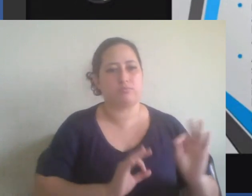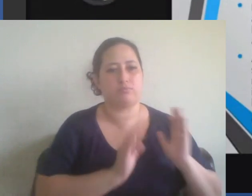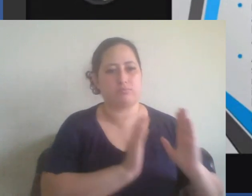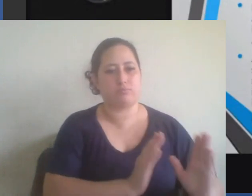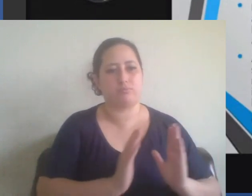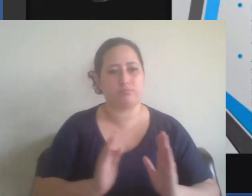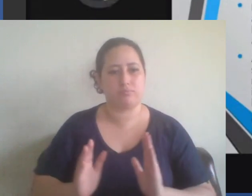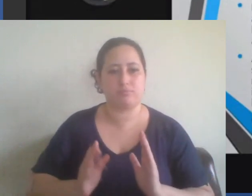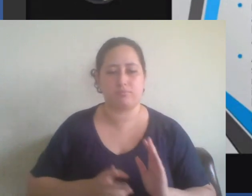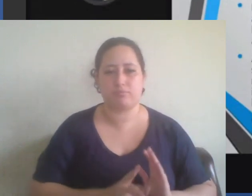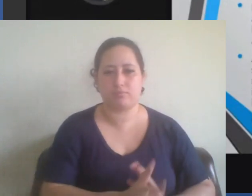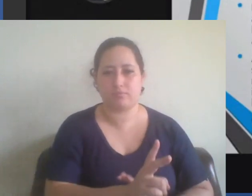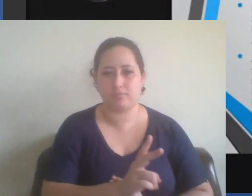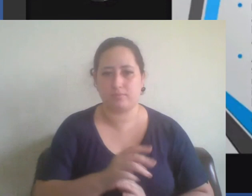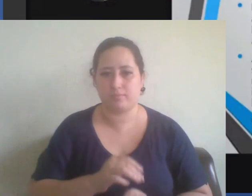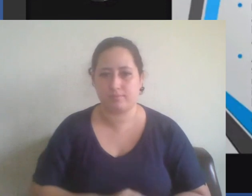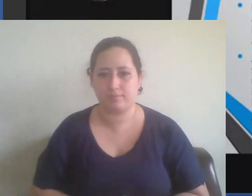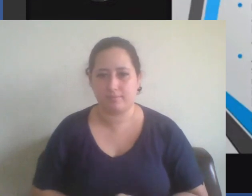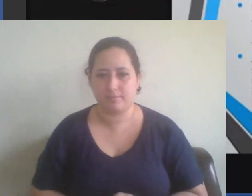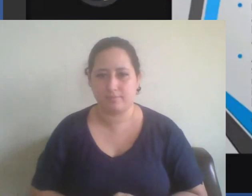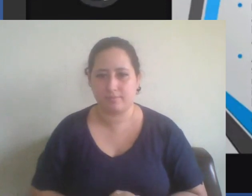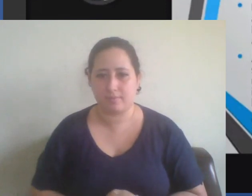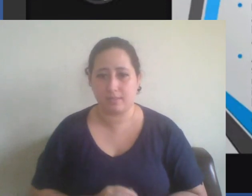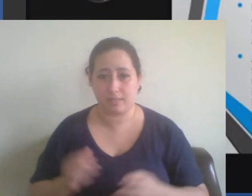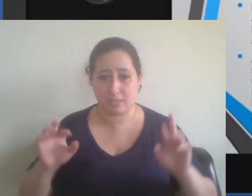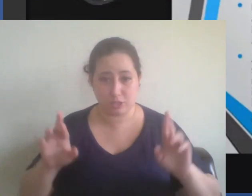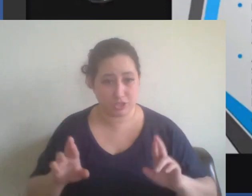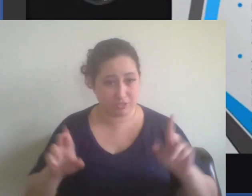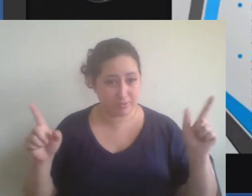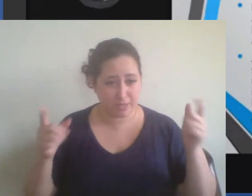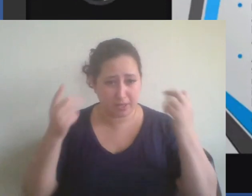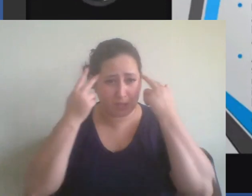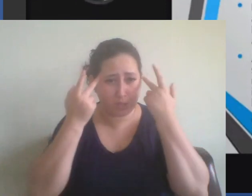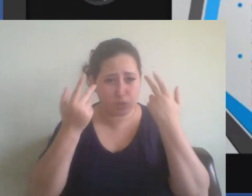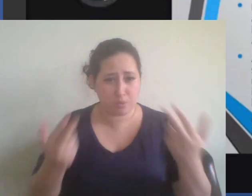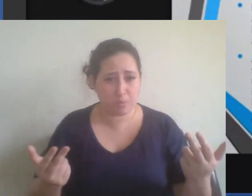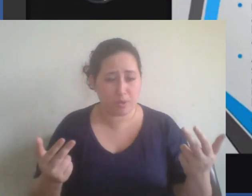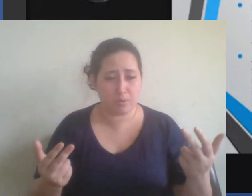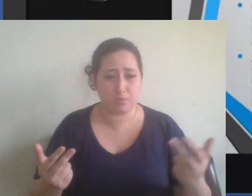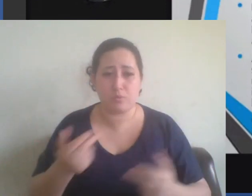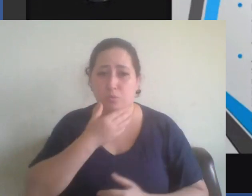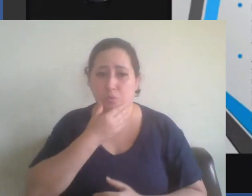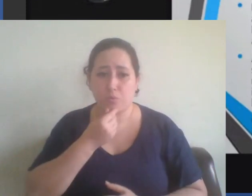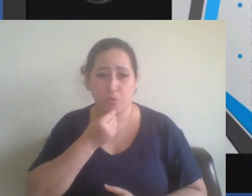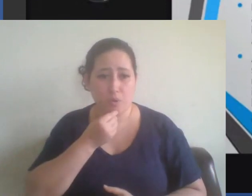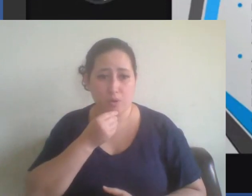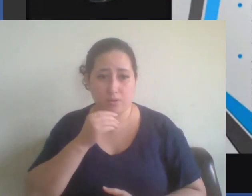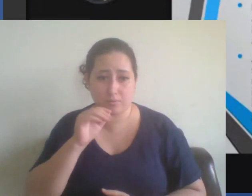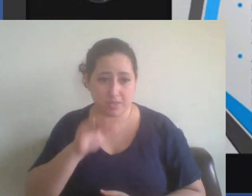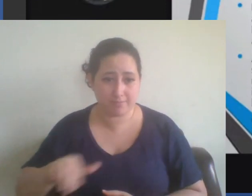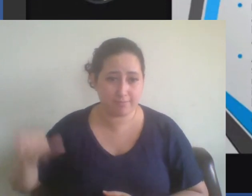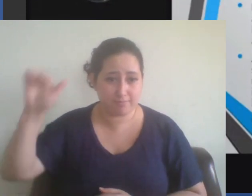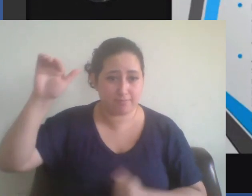As diferenças são naturais. O homem é superior à mulher, assim como os ricos